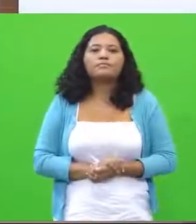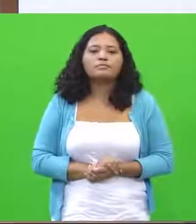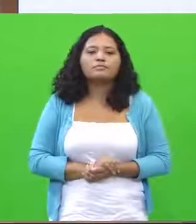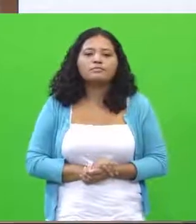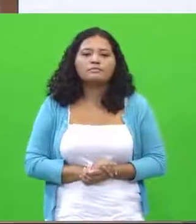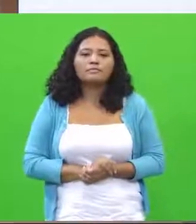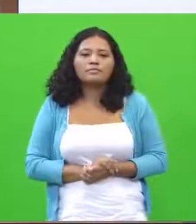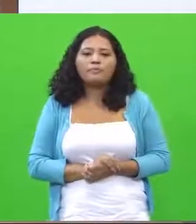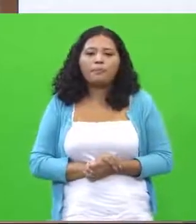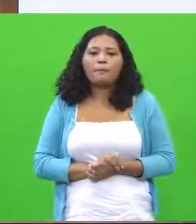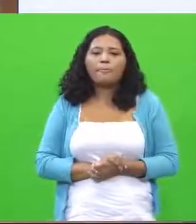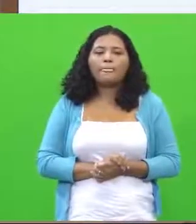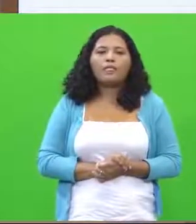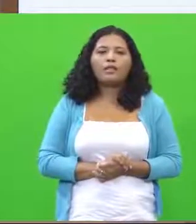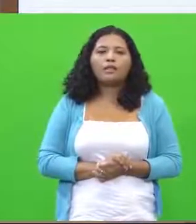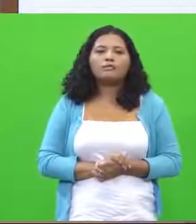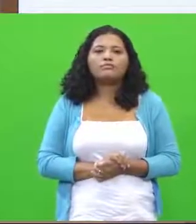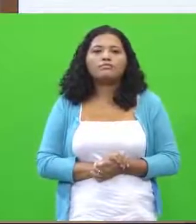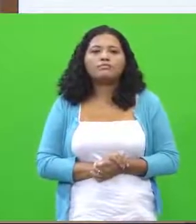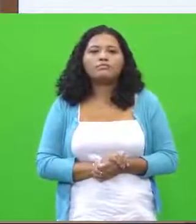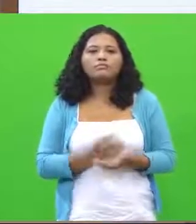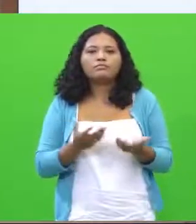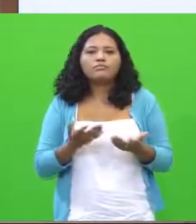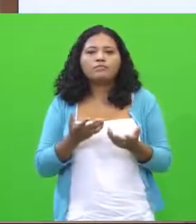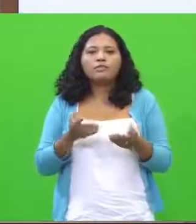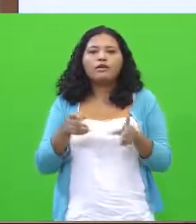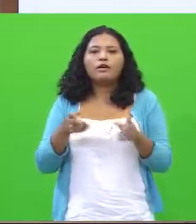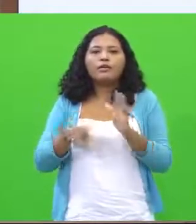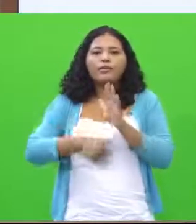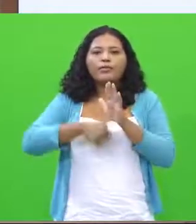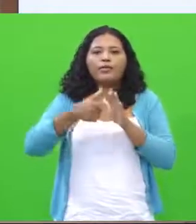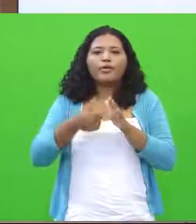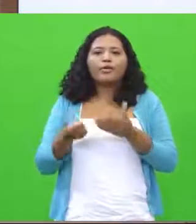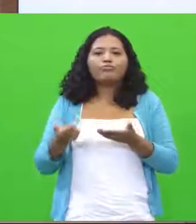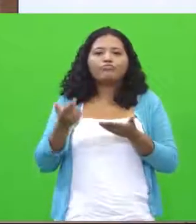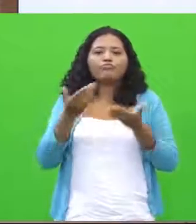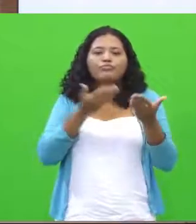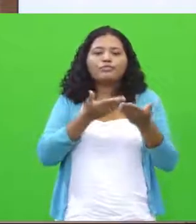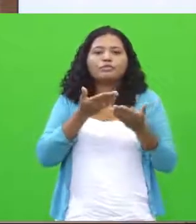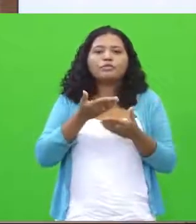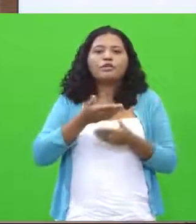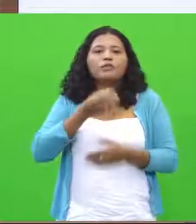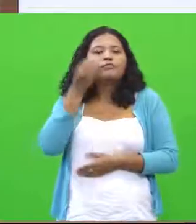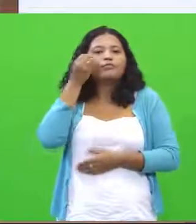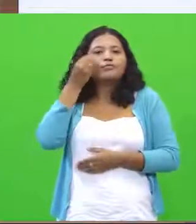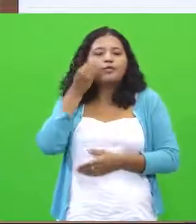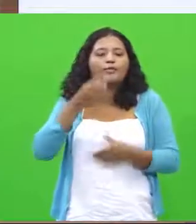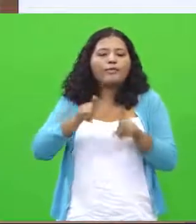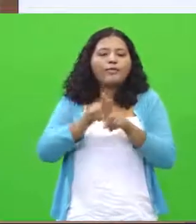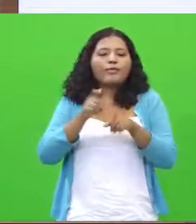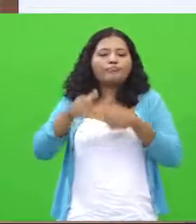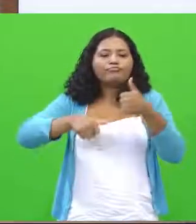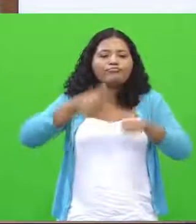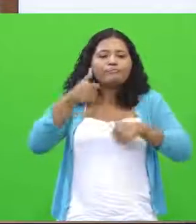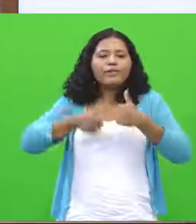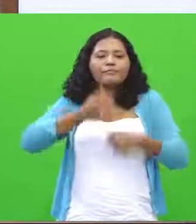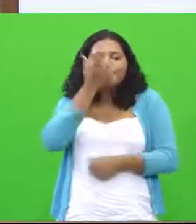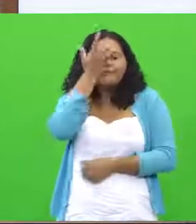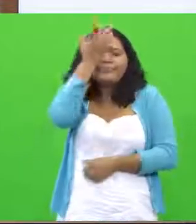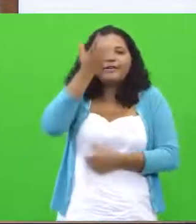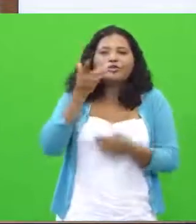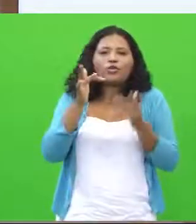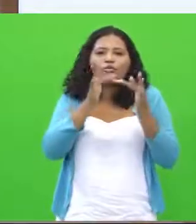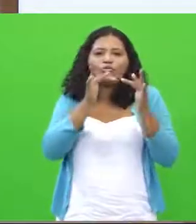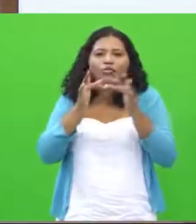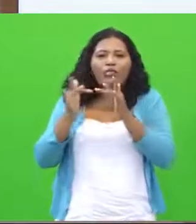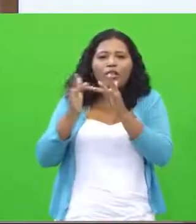Esse nosso primeiro encontro, vocês perceberam, a atividade interativa foi bem fácil, né? Nesse primeiro contato